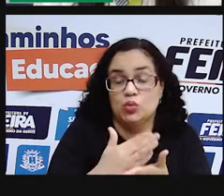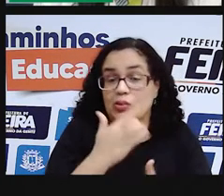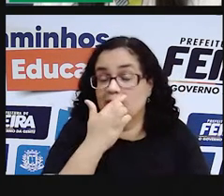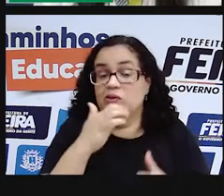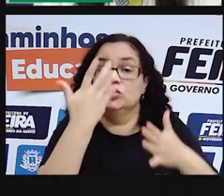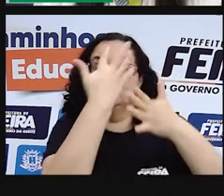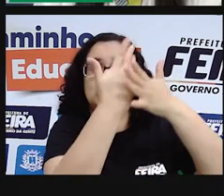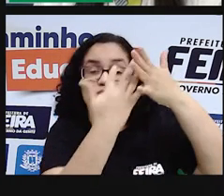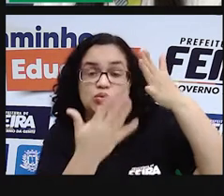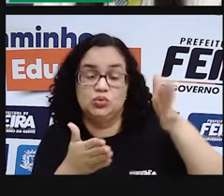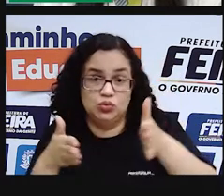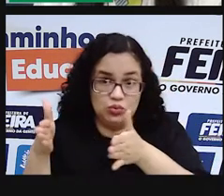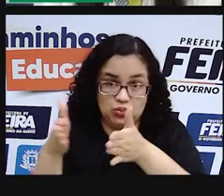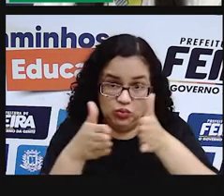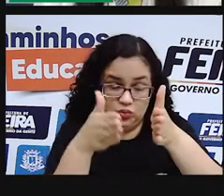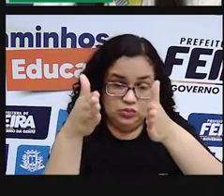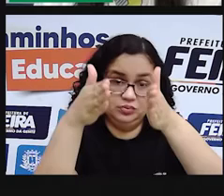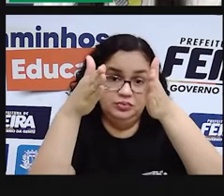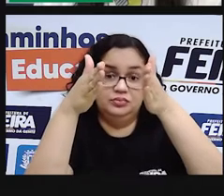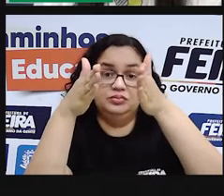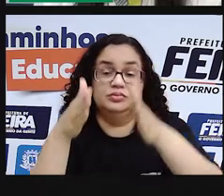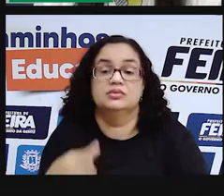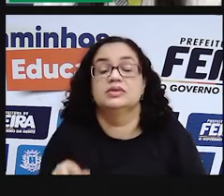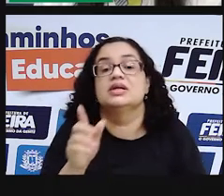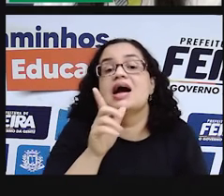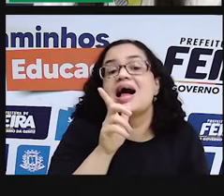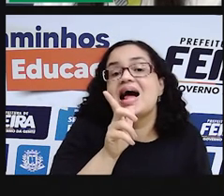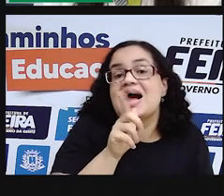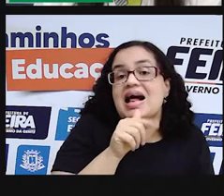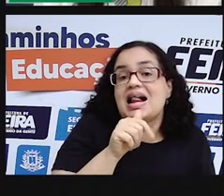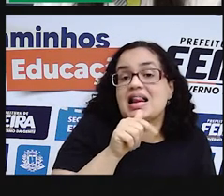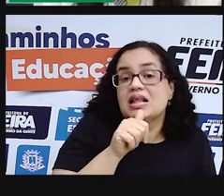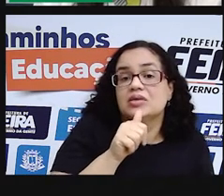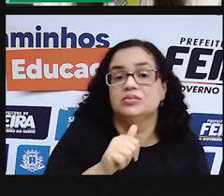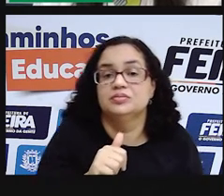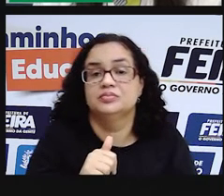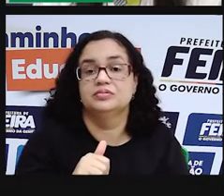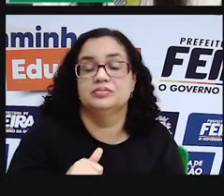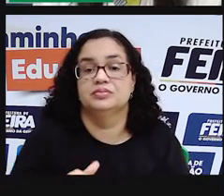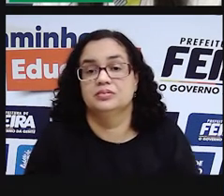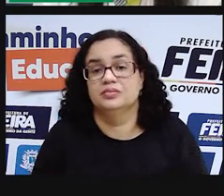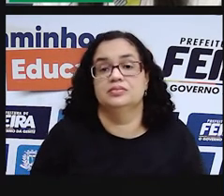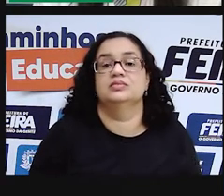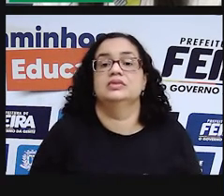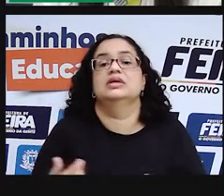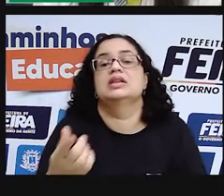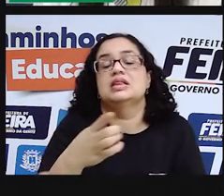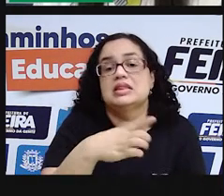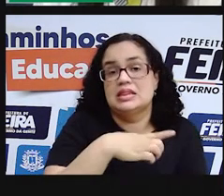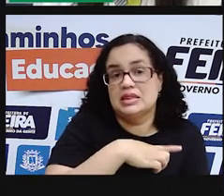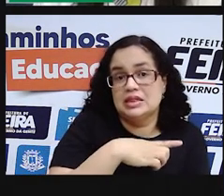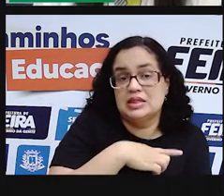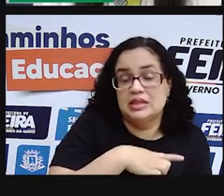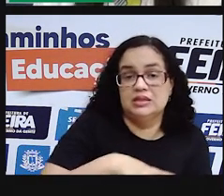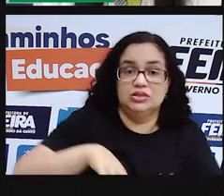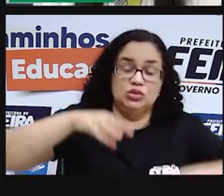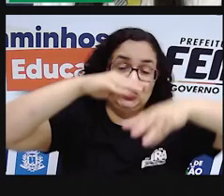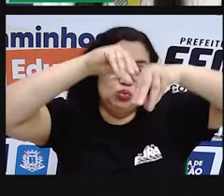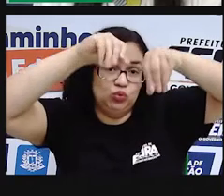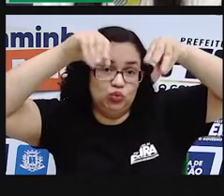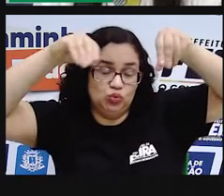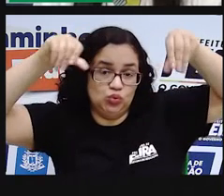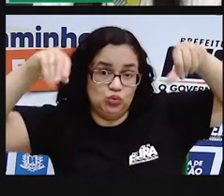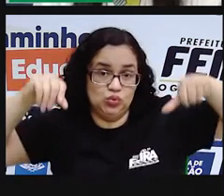rios. Há aquelas que são reservatórios de águas dos lençóis freáticos. E as que capitam neve, água de